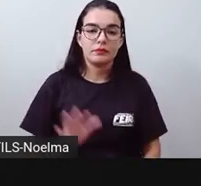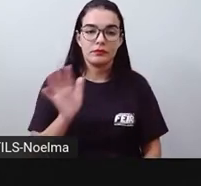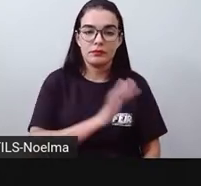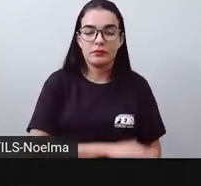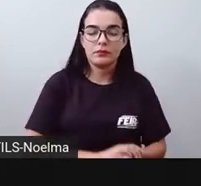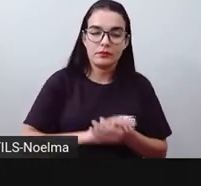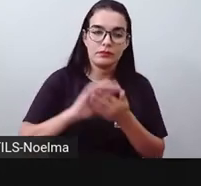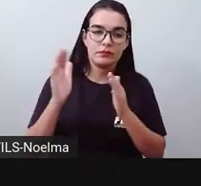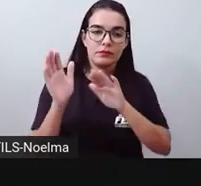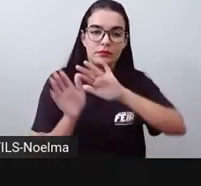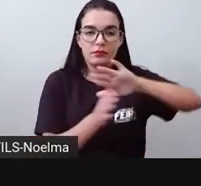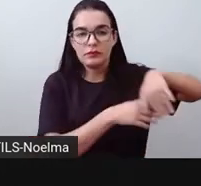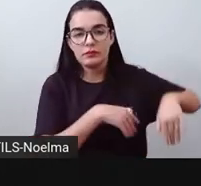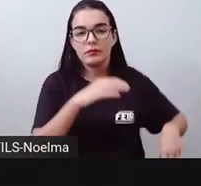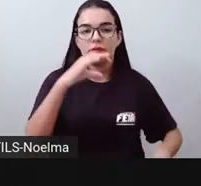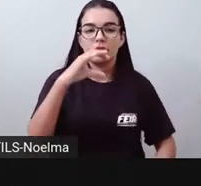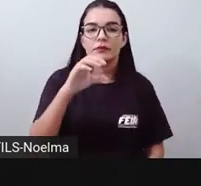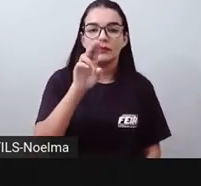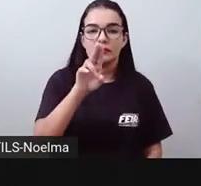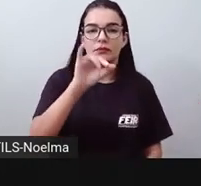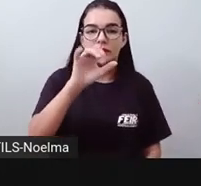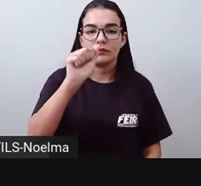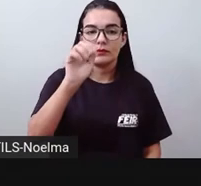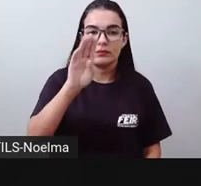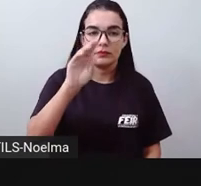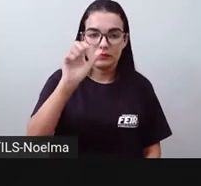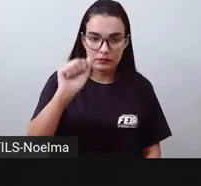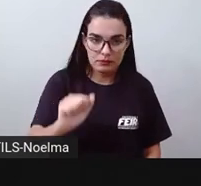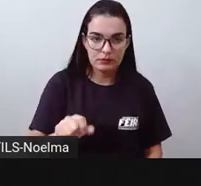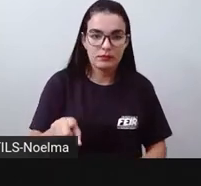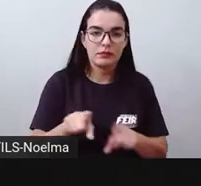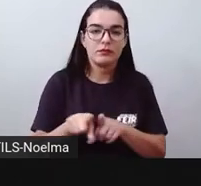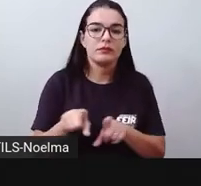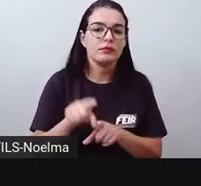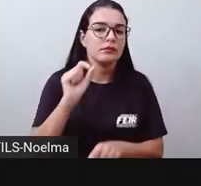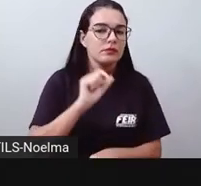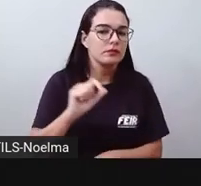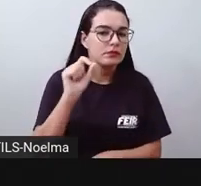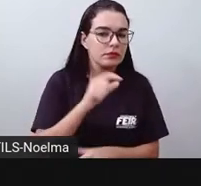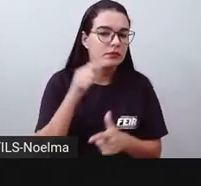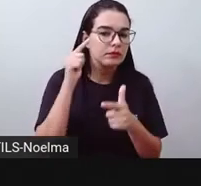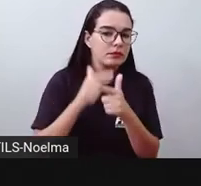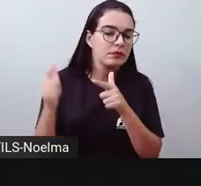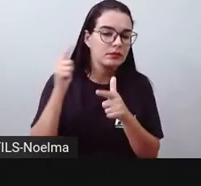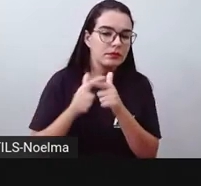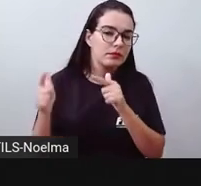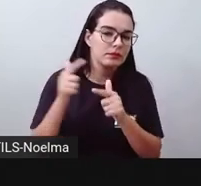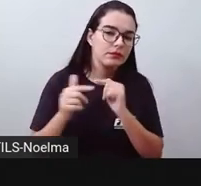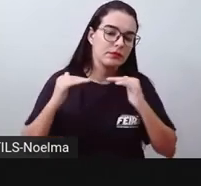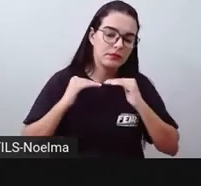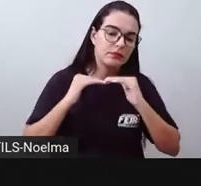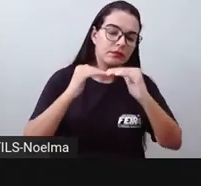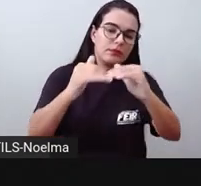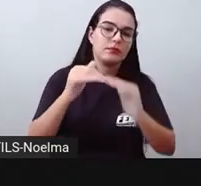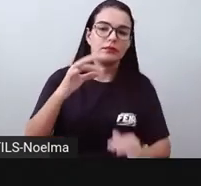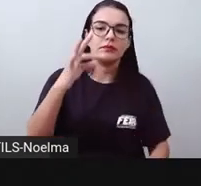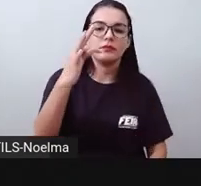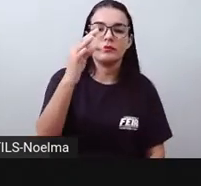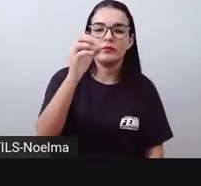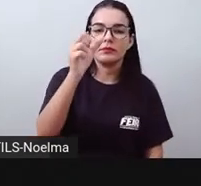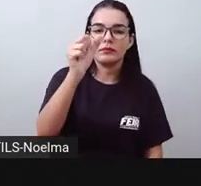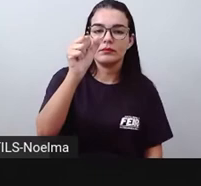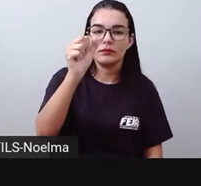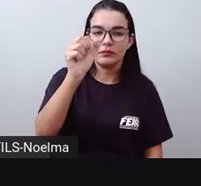região nordeste à região norte no sentido leste-oeste. Por que polêmica? Porque é uma importante